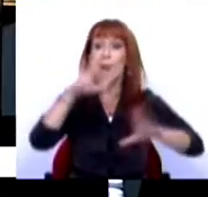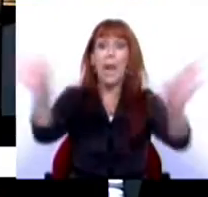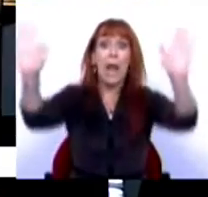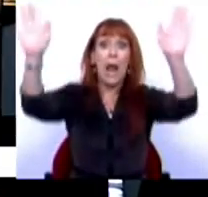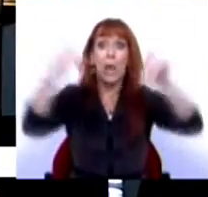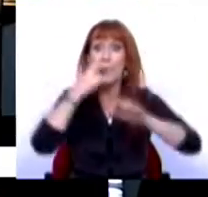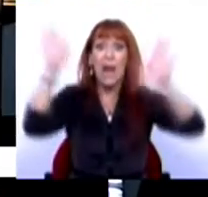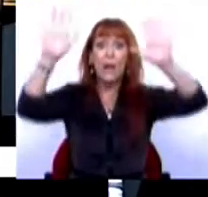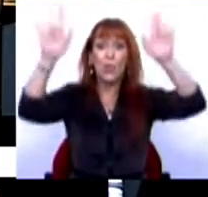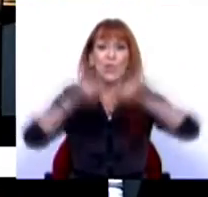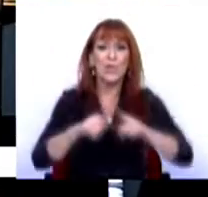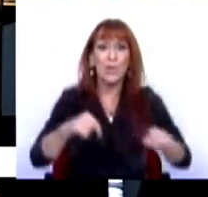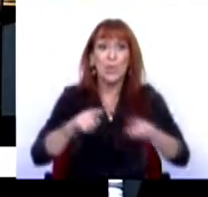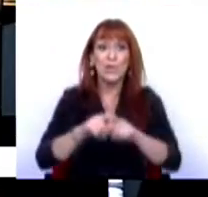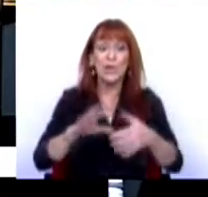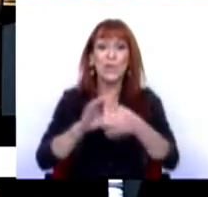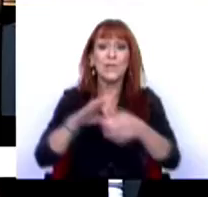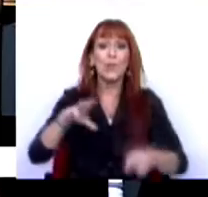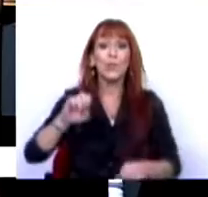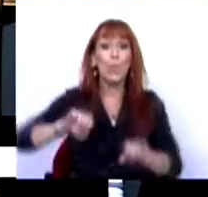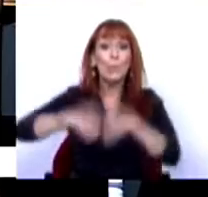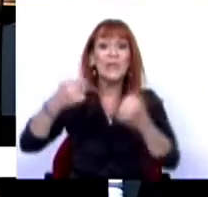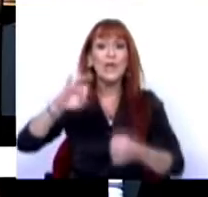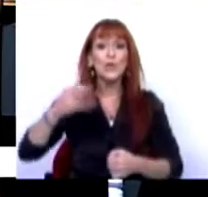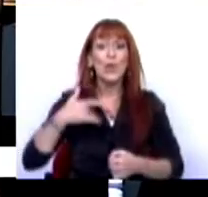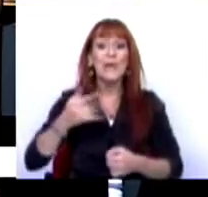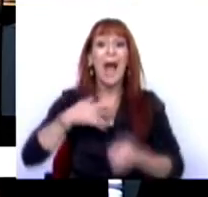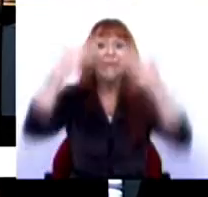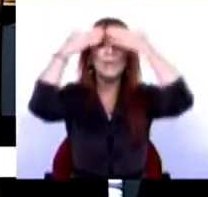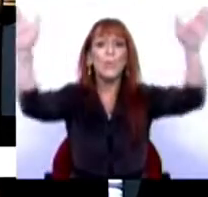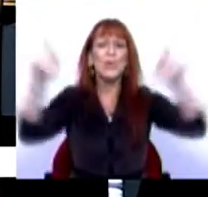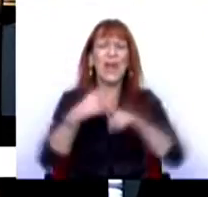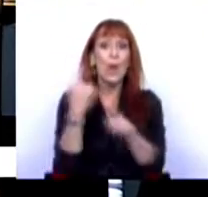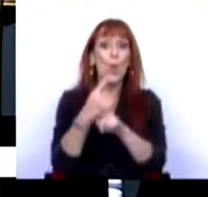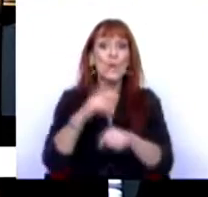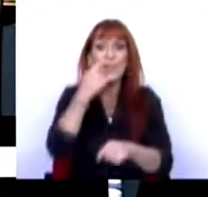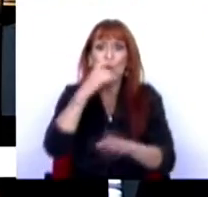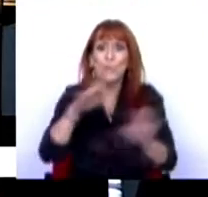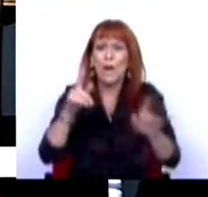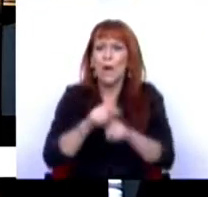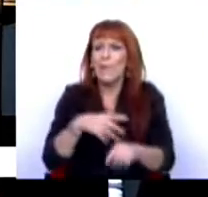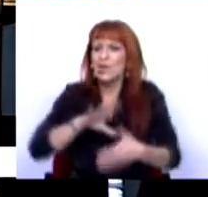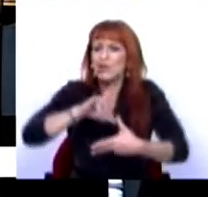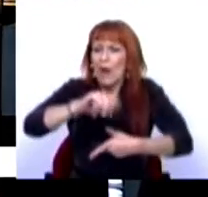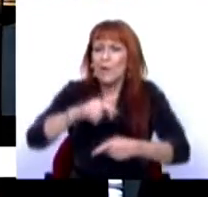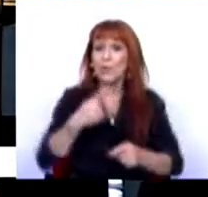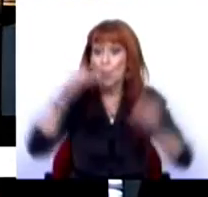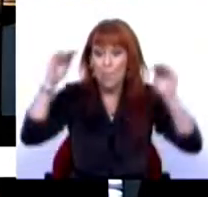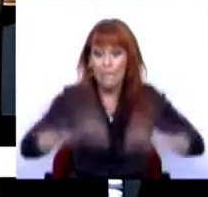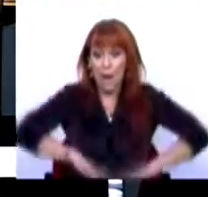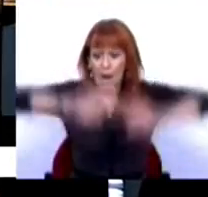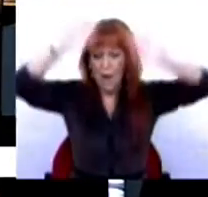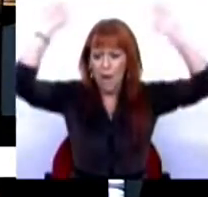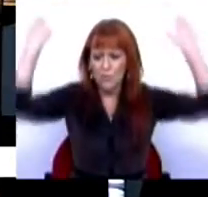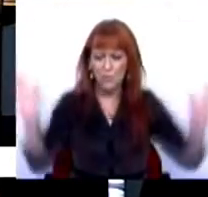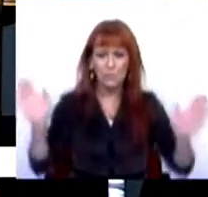não, mineiros não, os tipos são de solidariedade, os tipos querem democracia. Essa coisa dos mineiros é uma chatice e agora muito menos, ou seja,